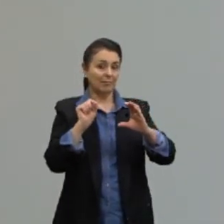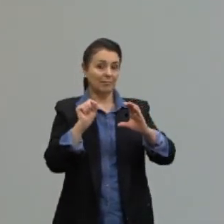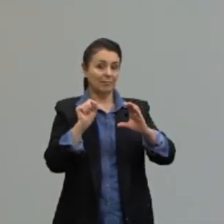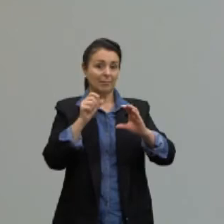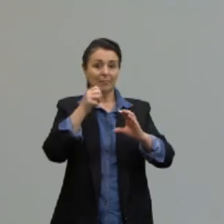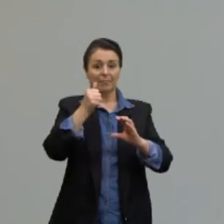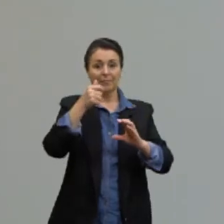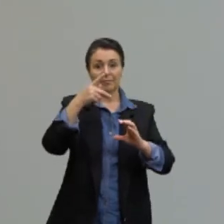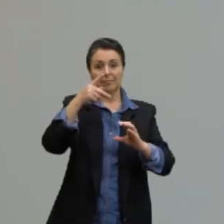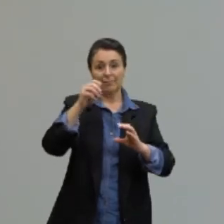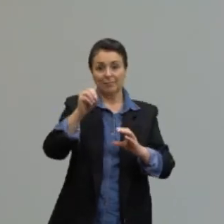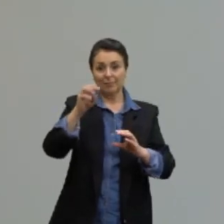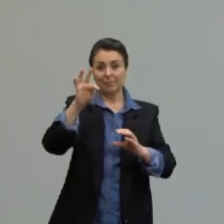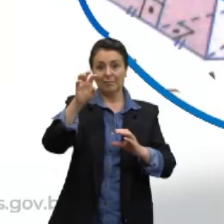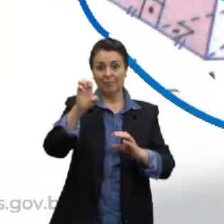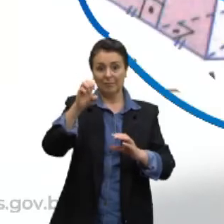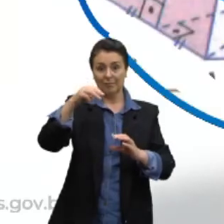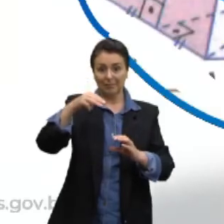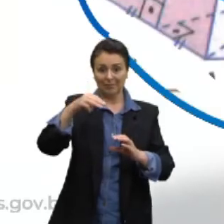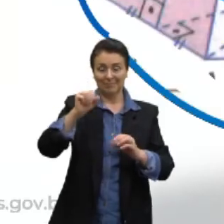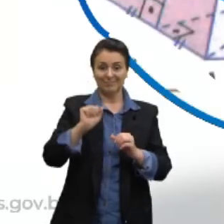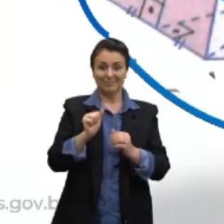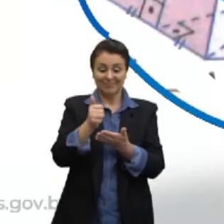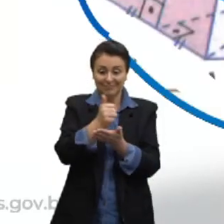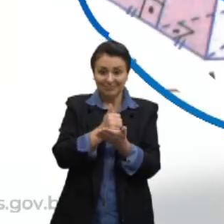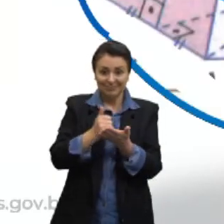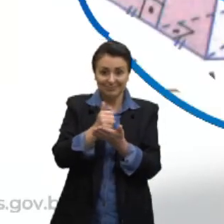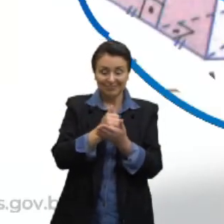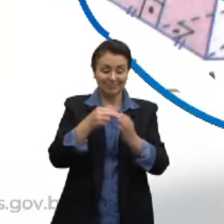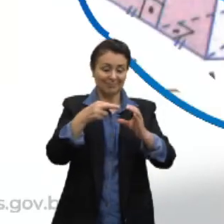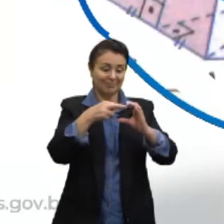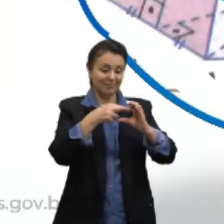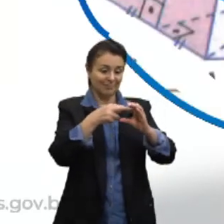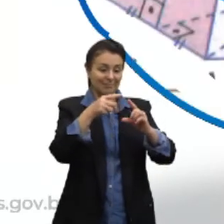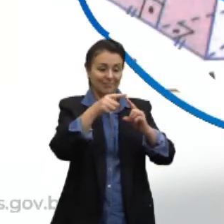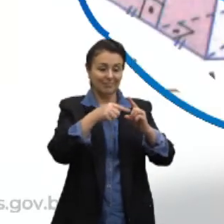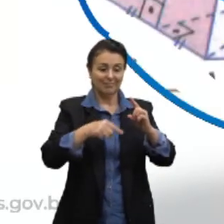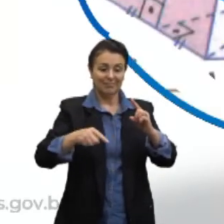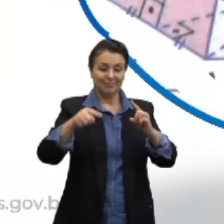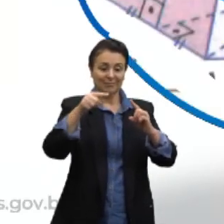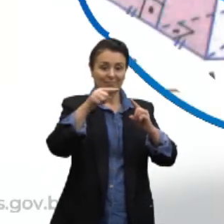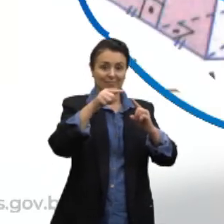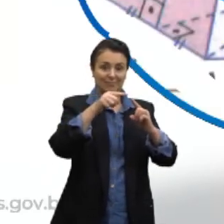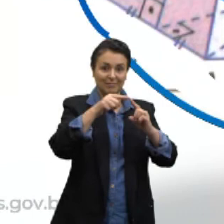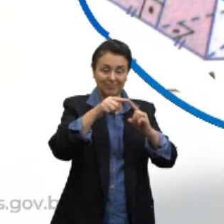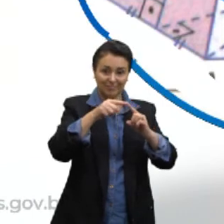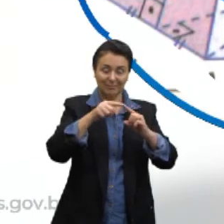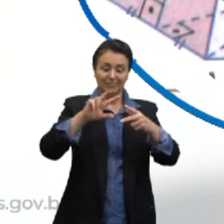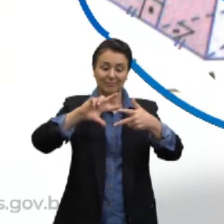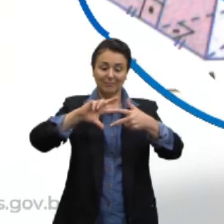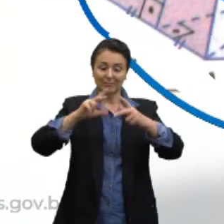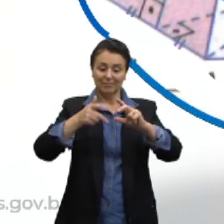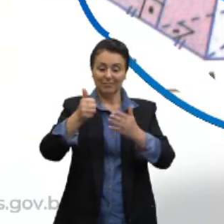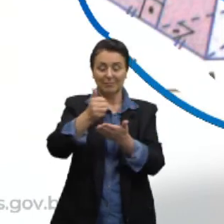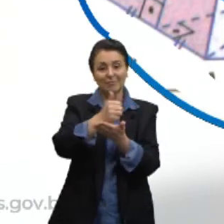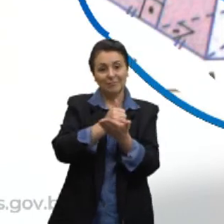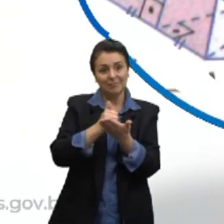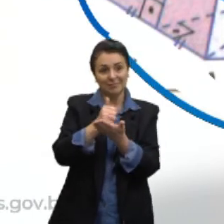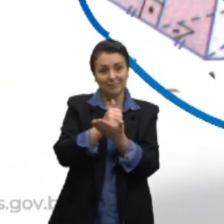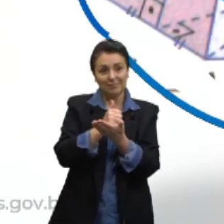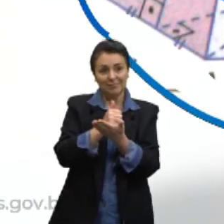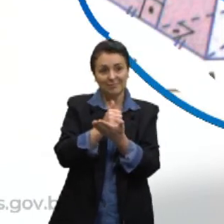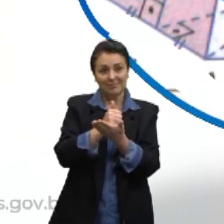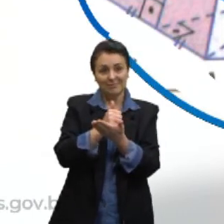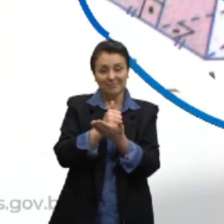apótema da base, certo? Então, é o raio da circunferência escrita neste polígono da base. Se